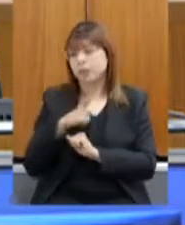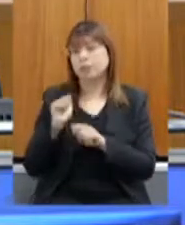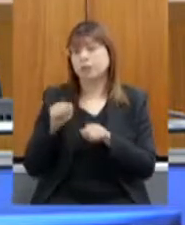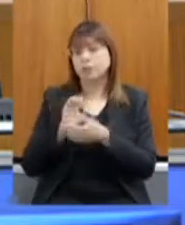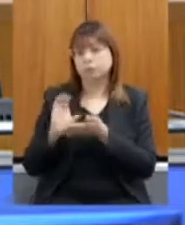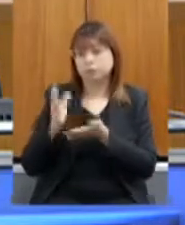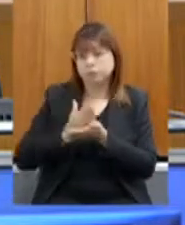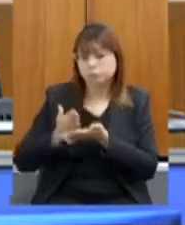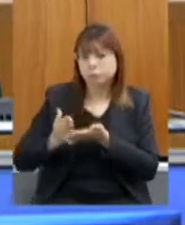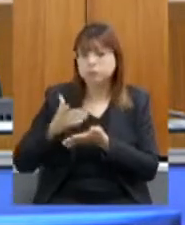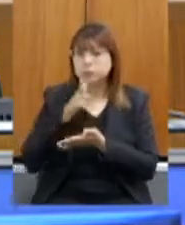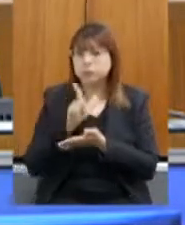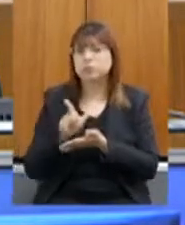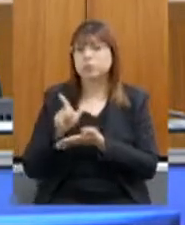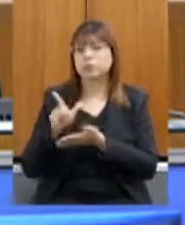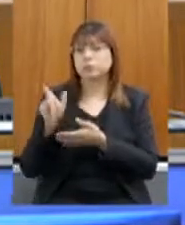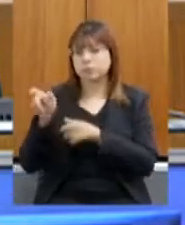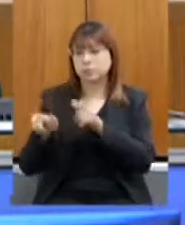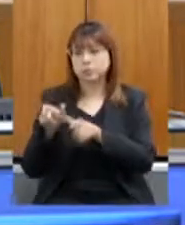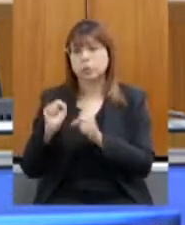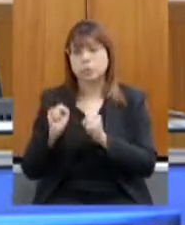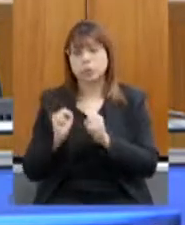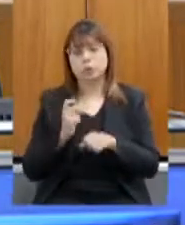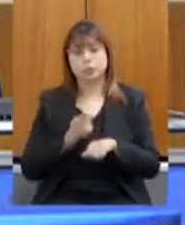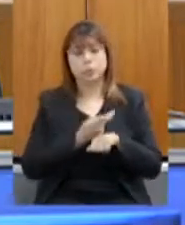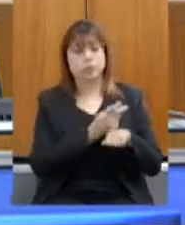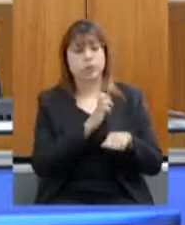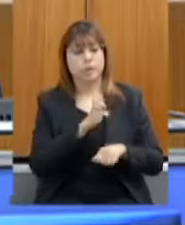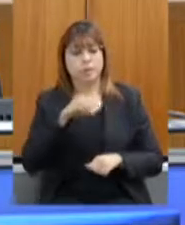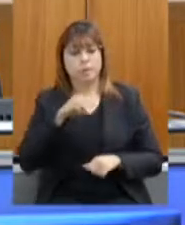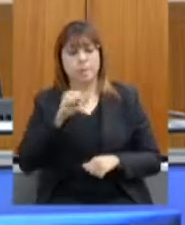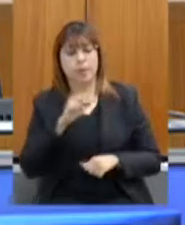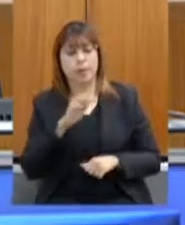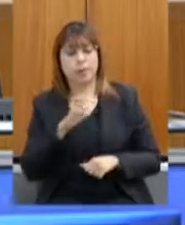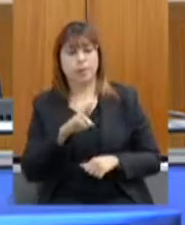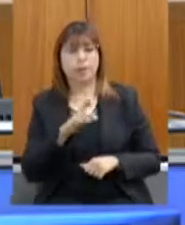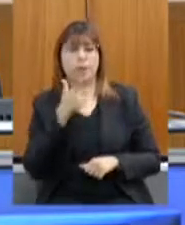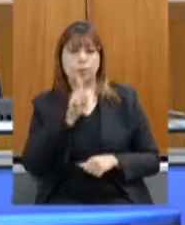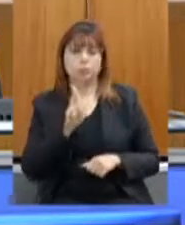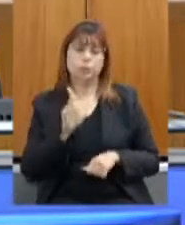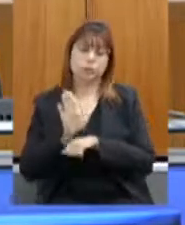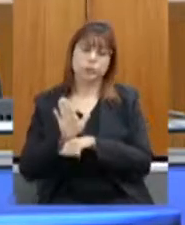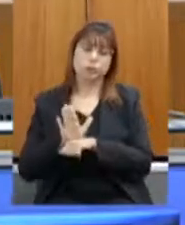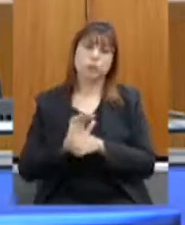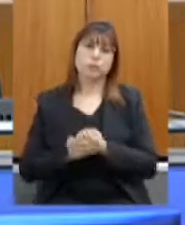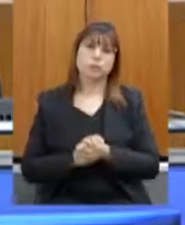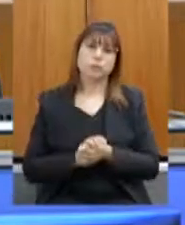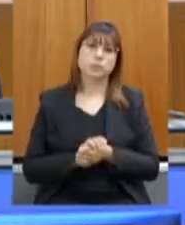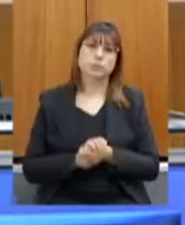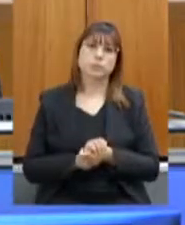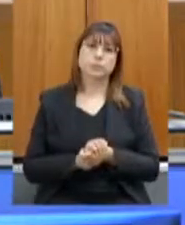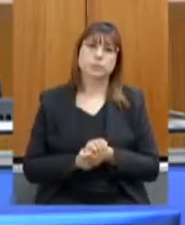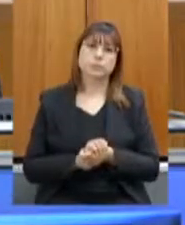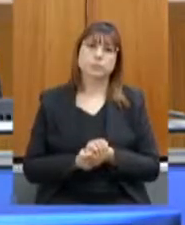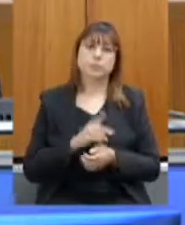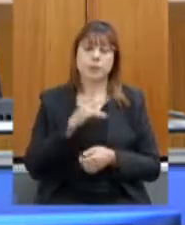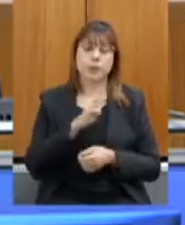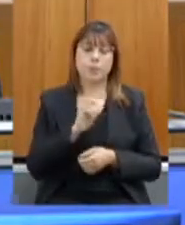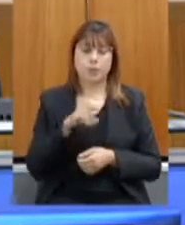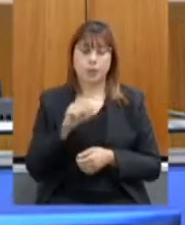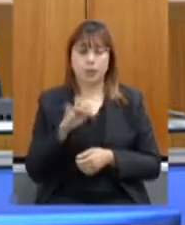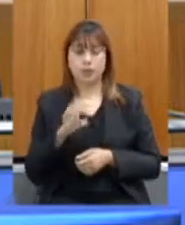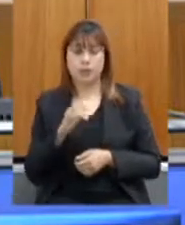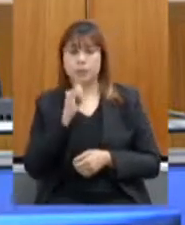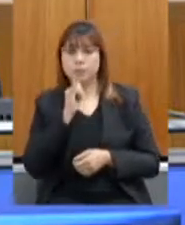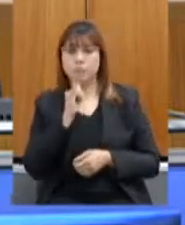produtor buscar a EMATER que vai conseguir esse recurso com o recurso do PRONAF com carência para poder